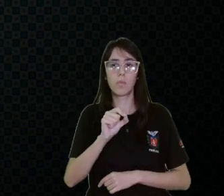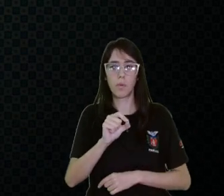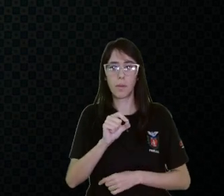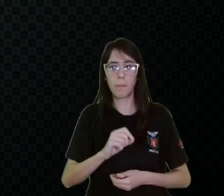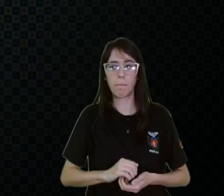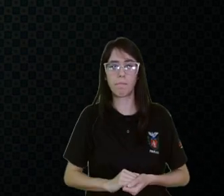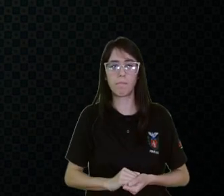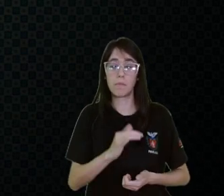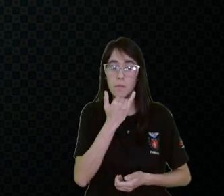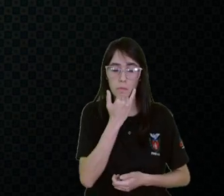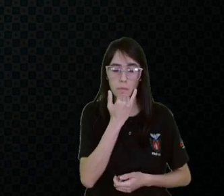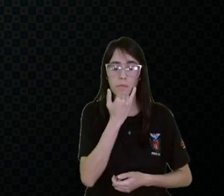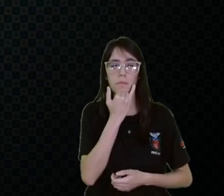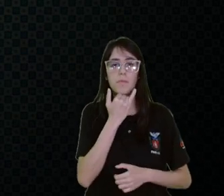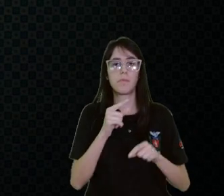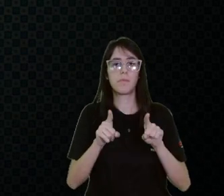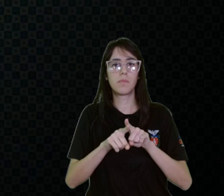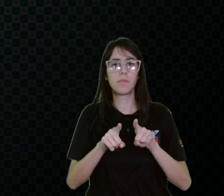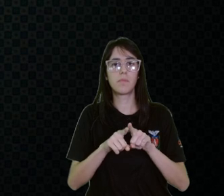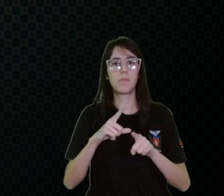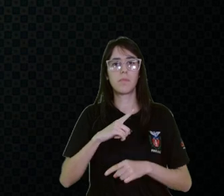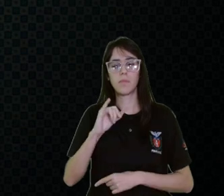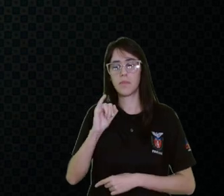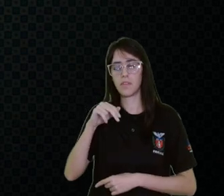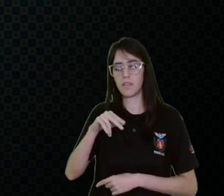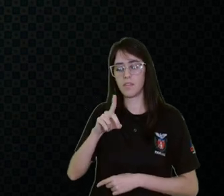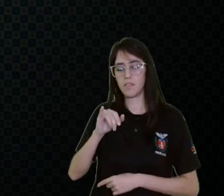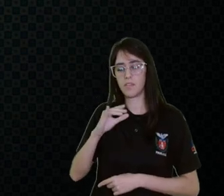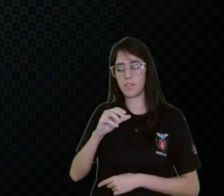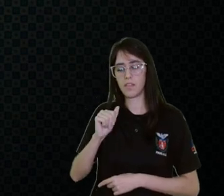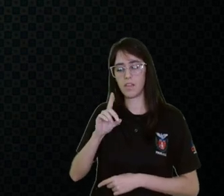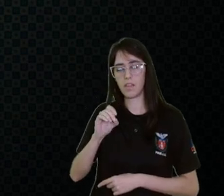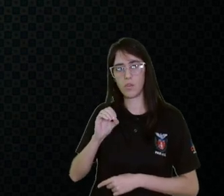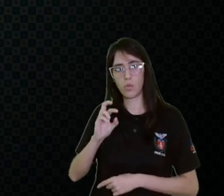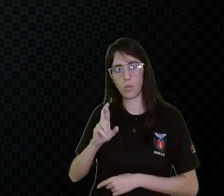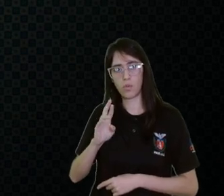perdão, indicadores táteis, saída de voz.